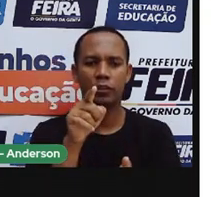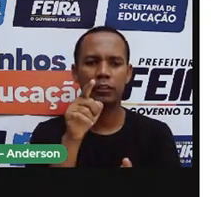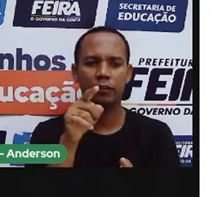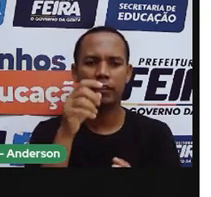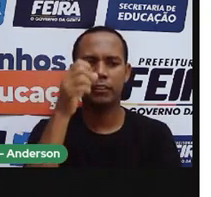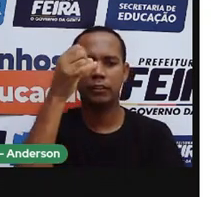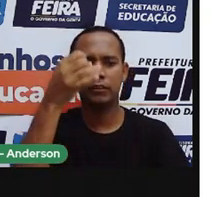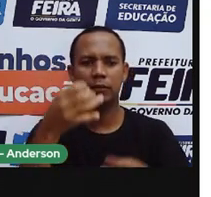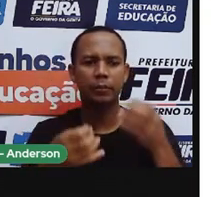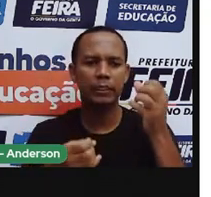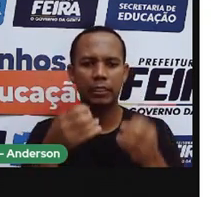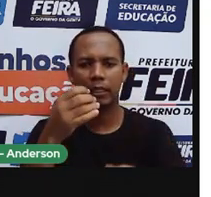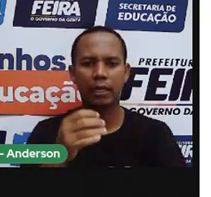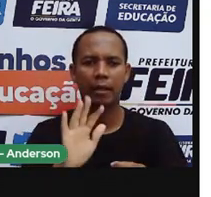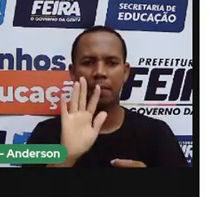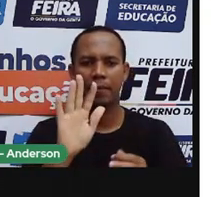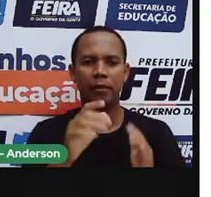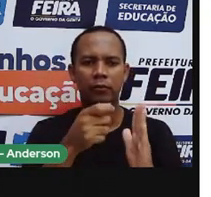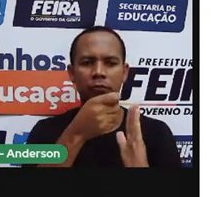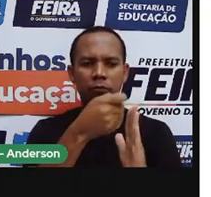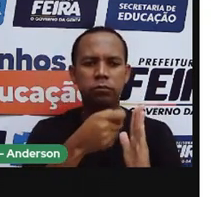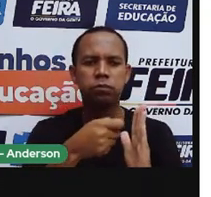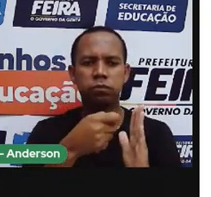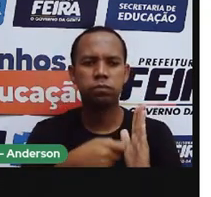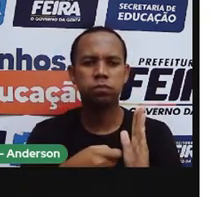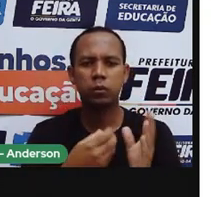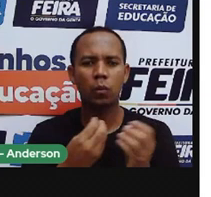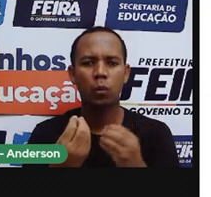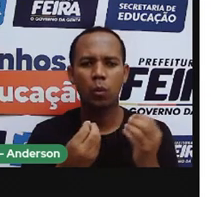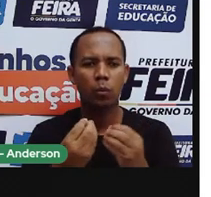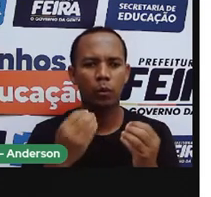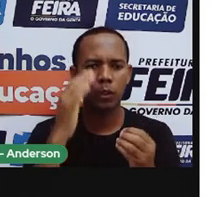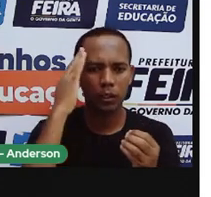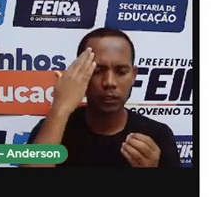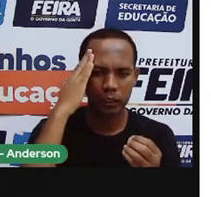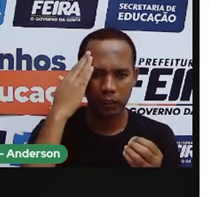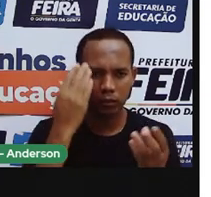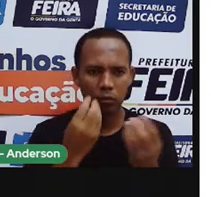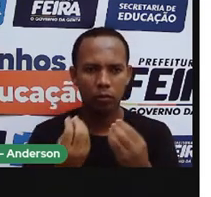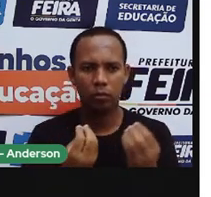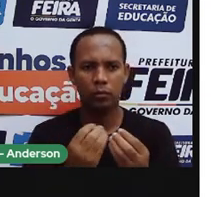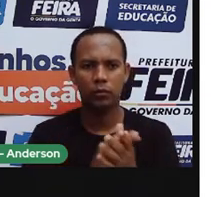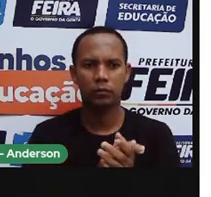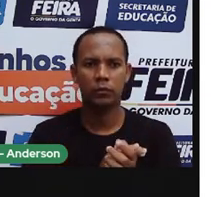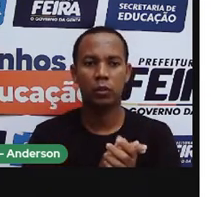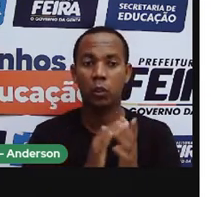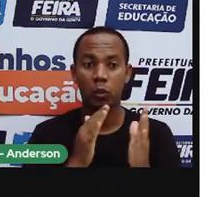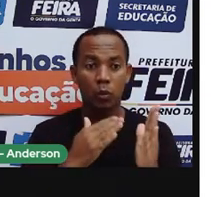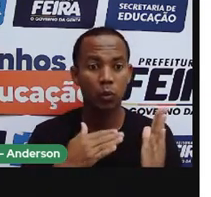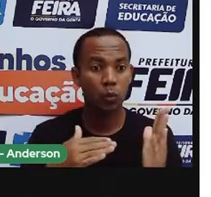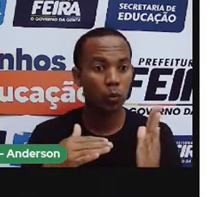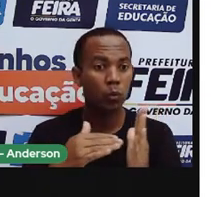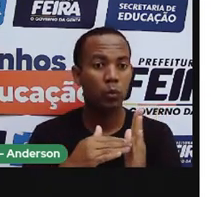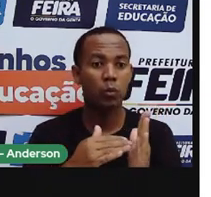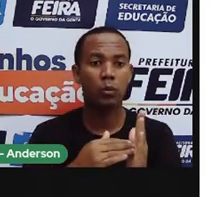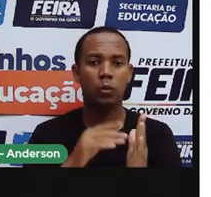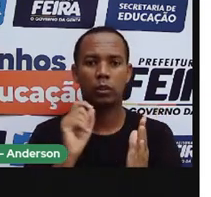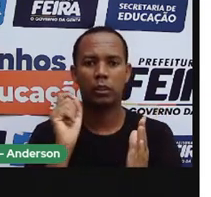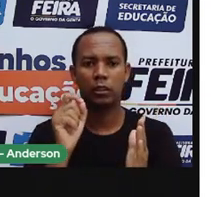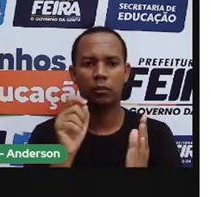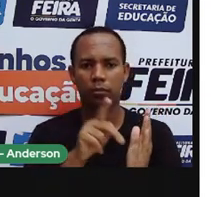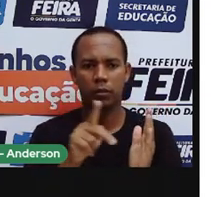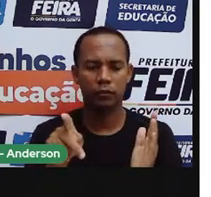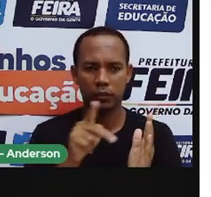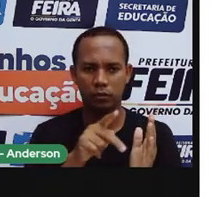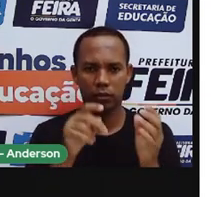fará o registro escrito do que entendeu aonde no seu caderno. Então, de tudo isso que a prova falou até, o